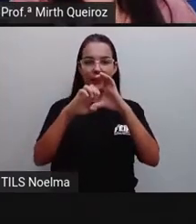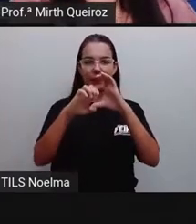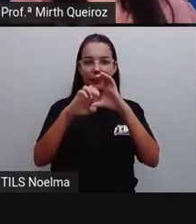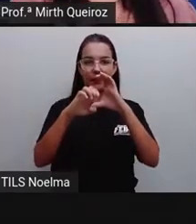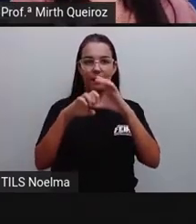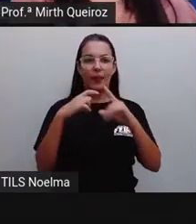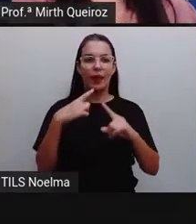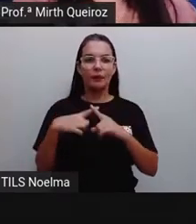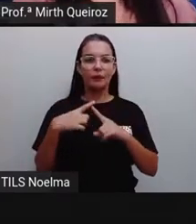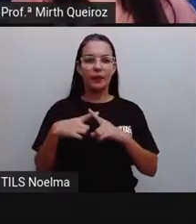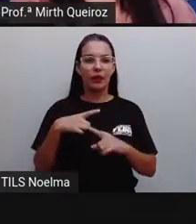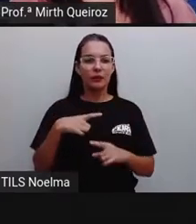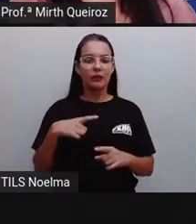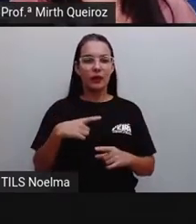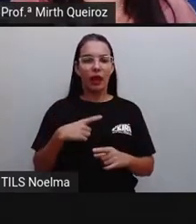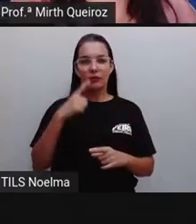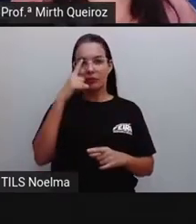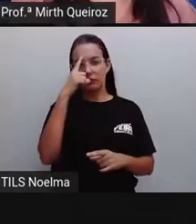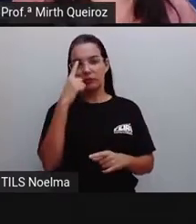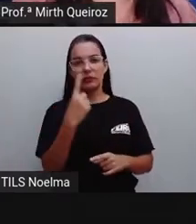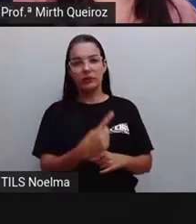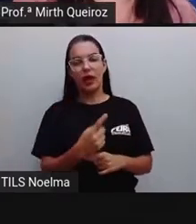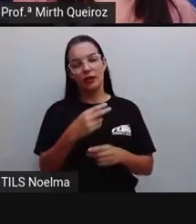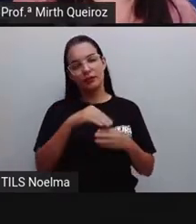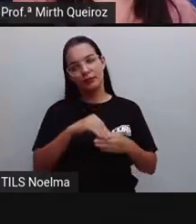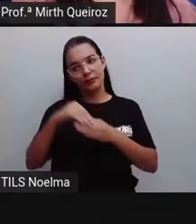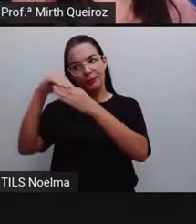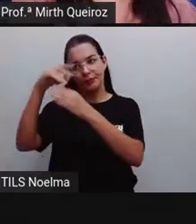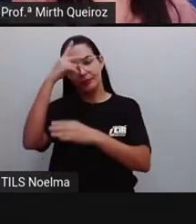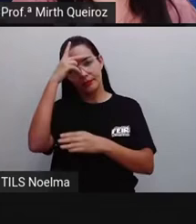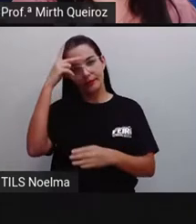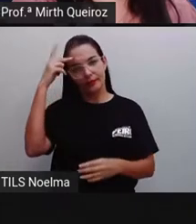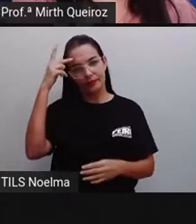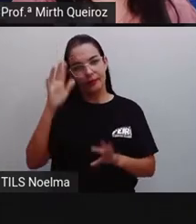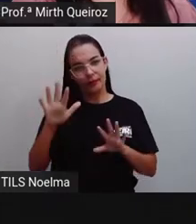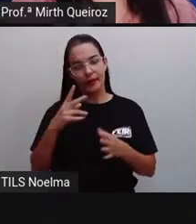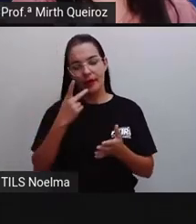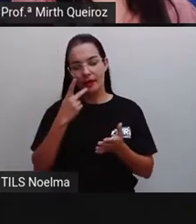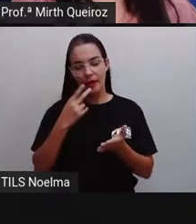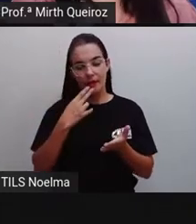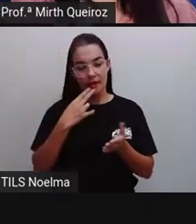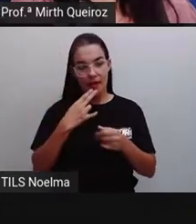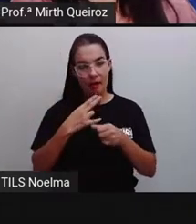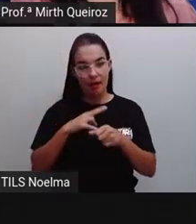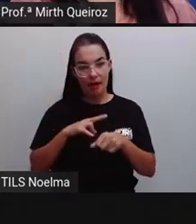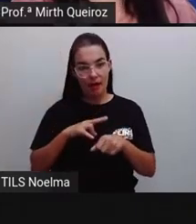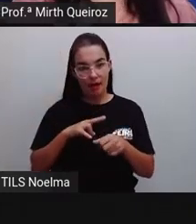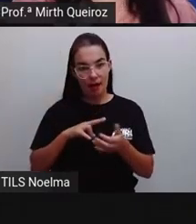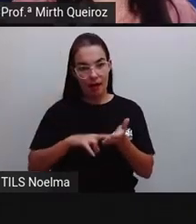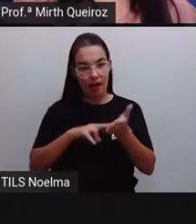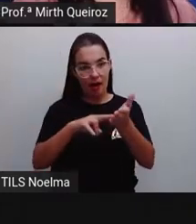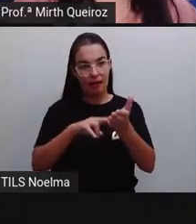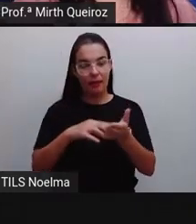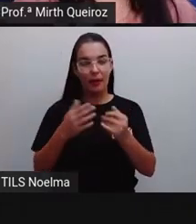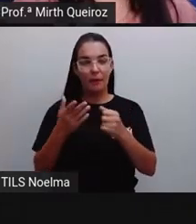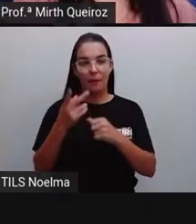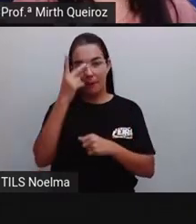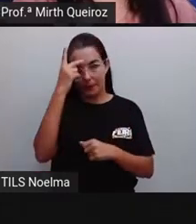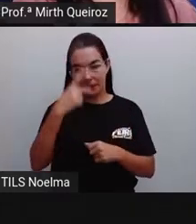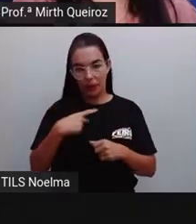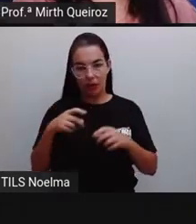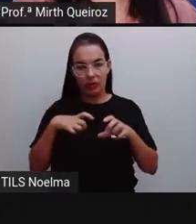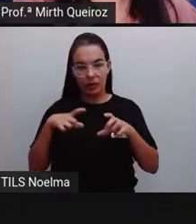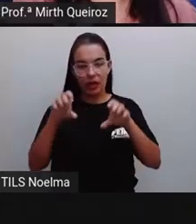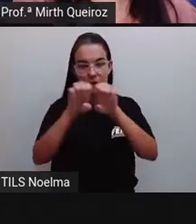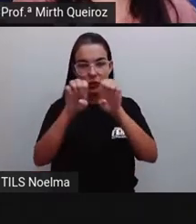Para ser enviada aí a alguém. A carta pessoal, para além da estrutura básica dela,